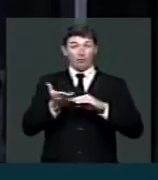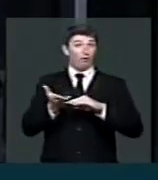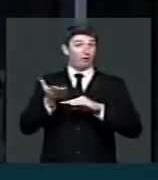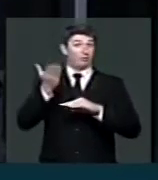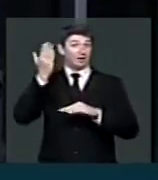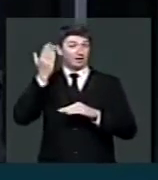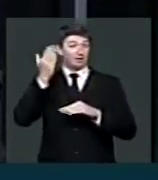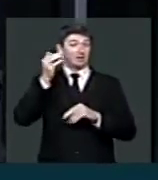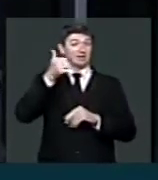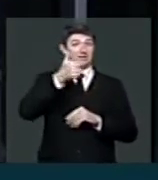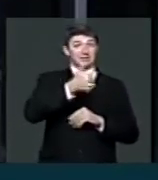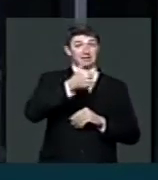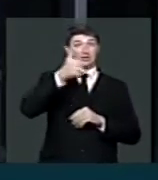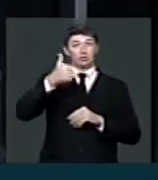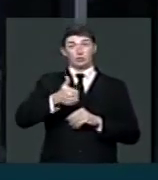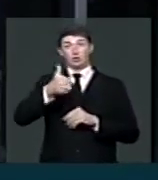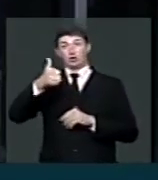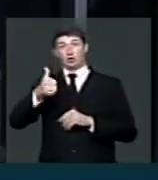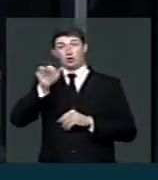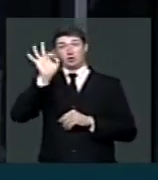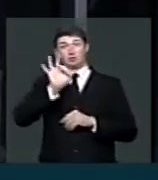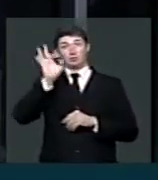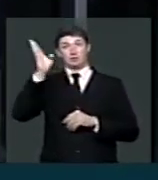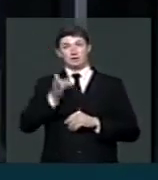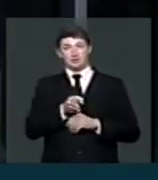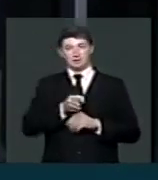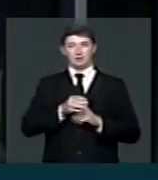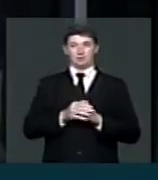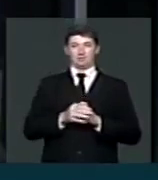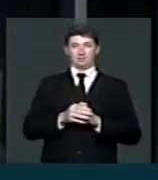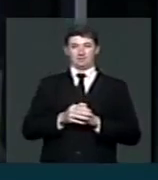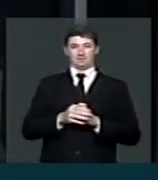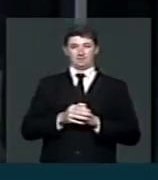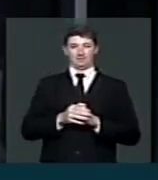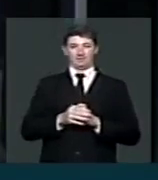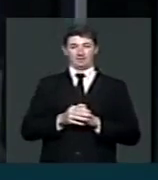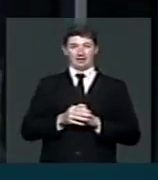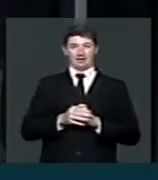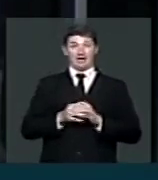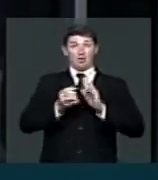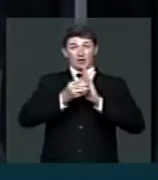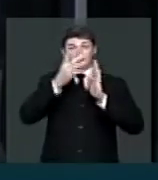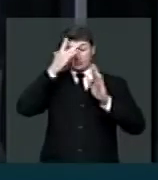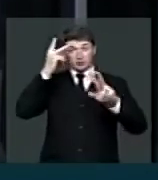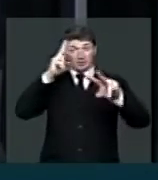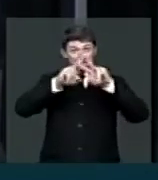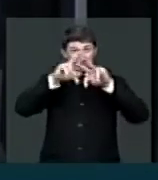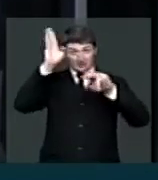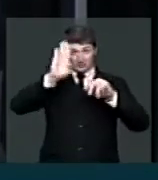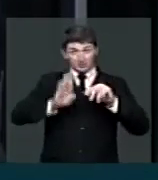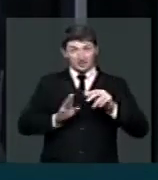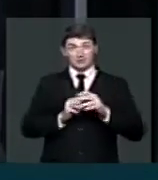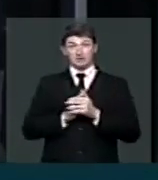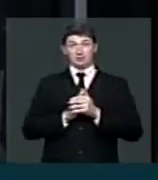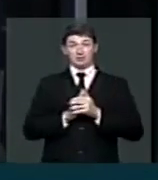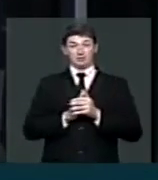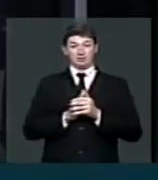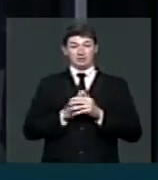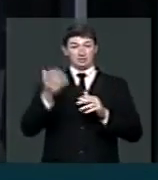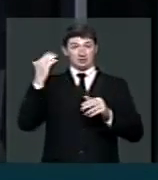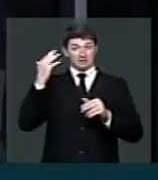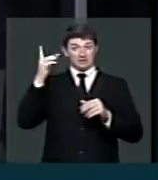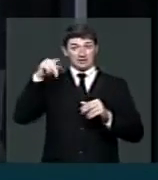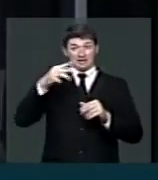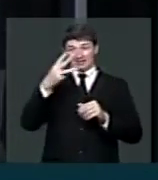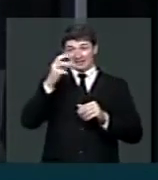111%. A população carcerária do Brasil, que era até então